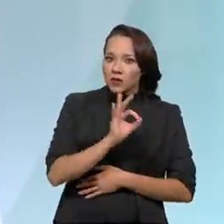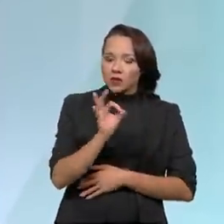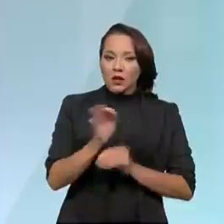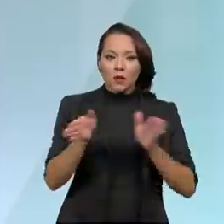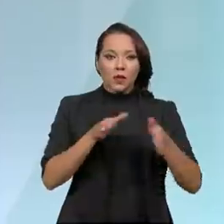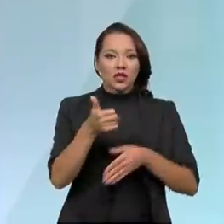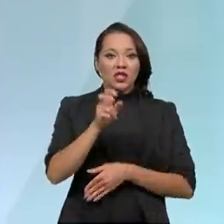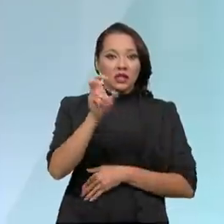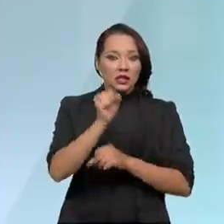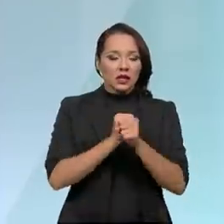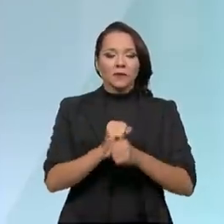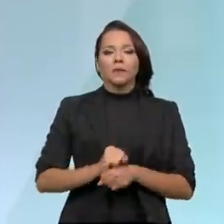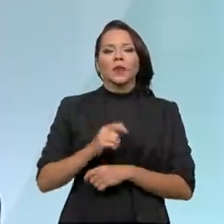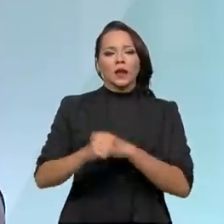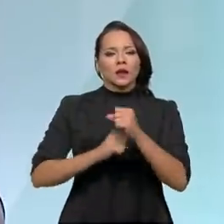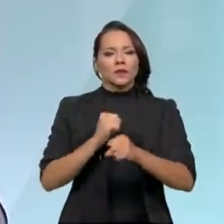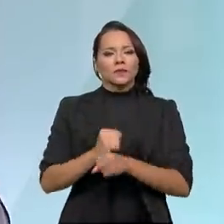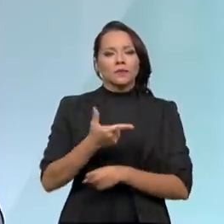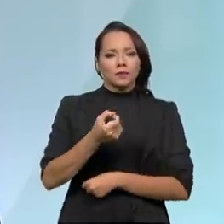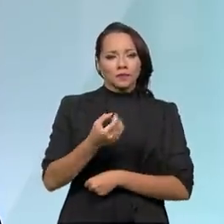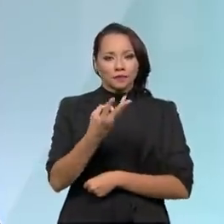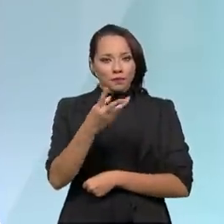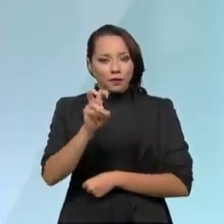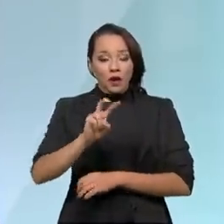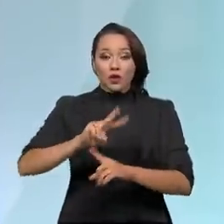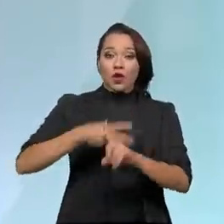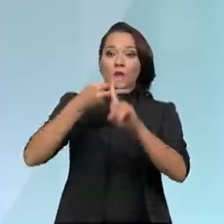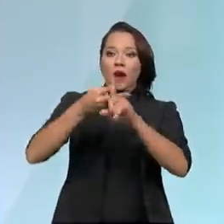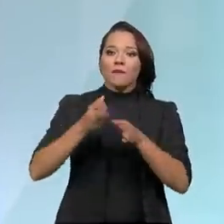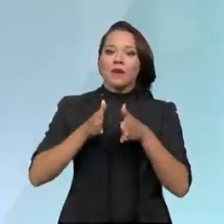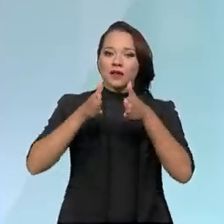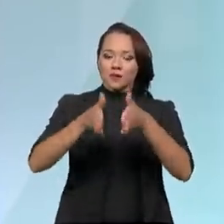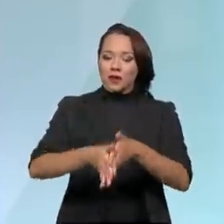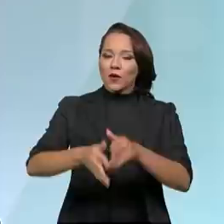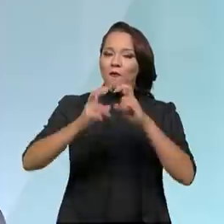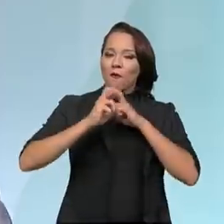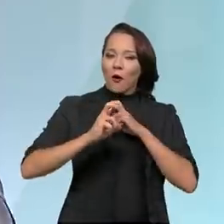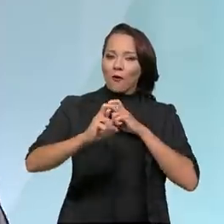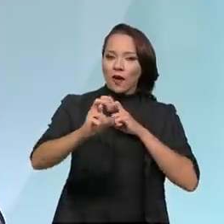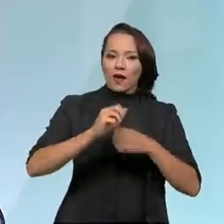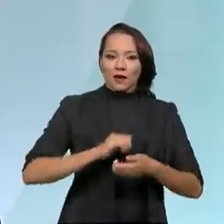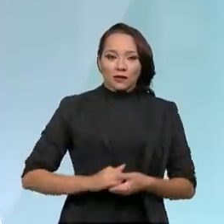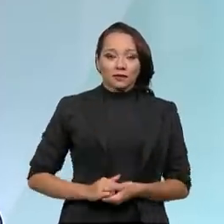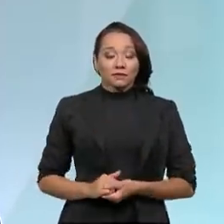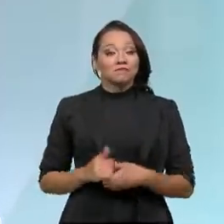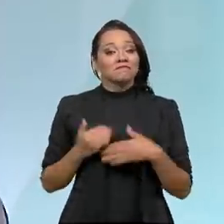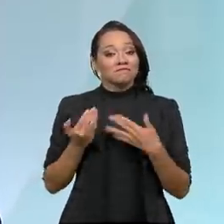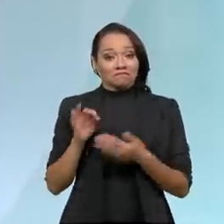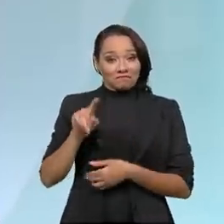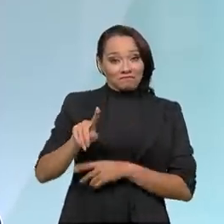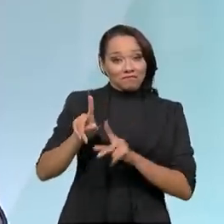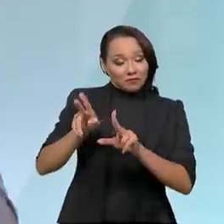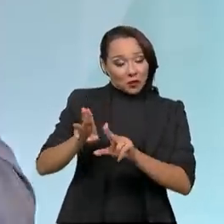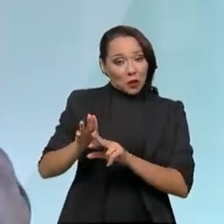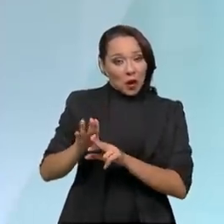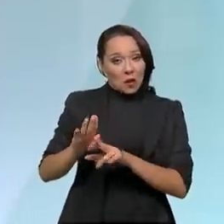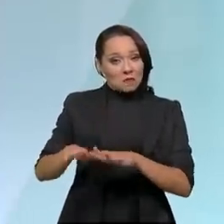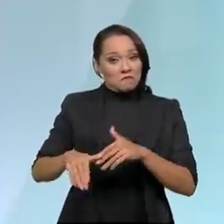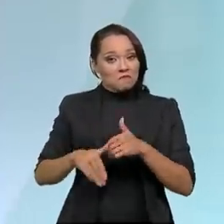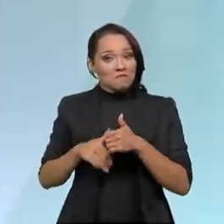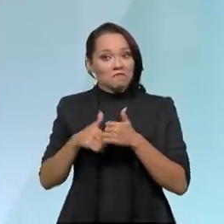15 anos. Então, em 2035, a gente deve dobrar a participação do modo ferroviário na matriz e isso representa um ganho